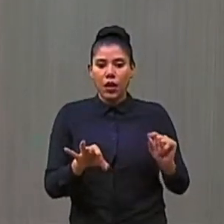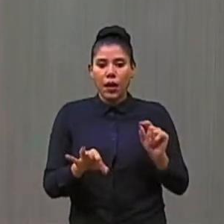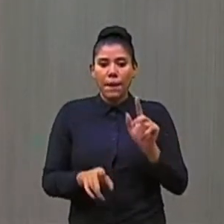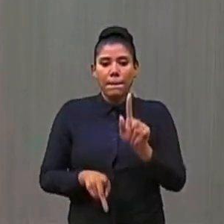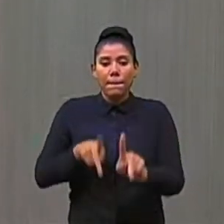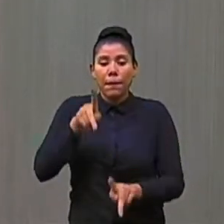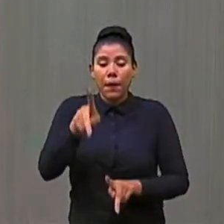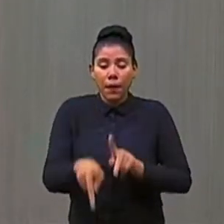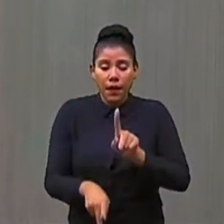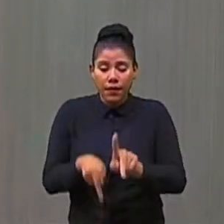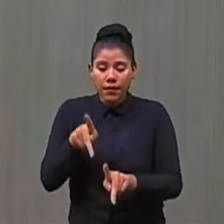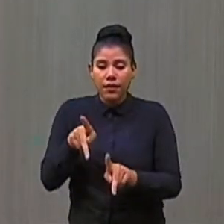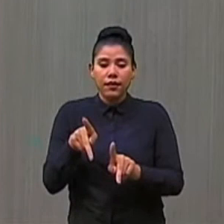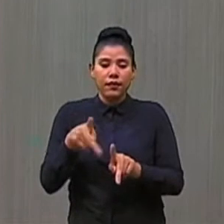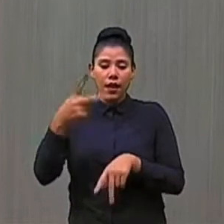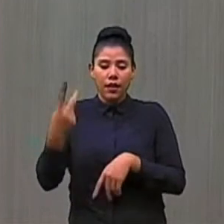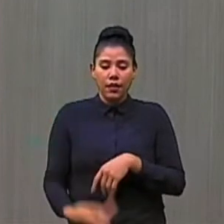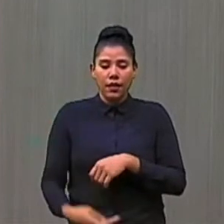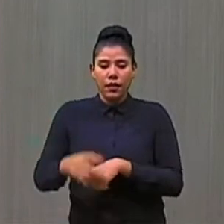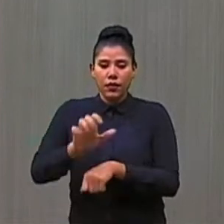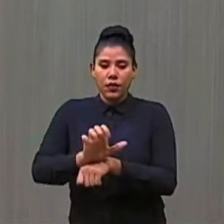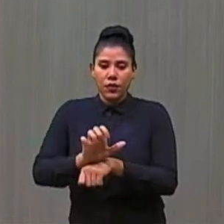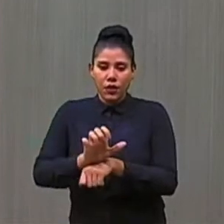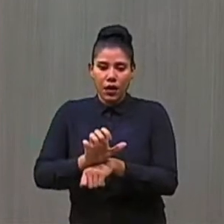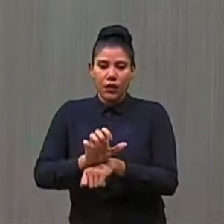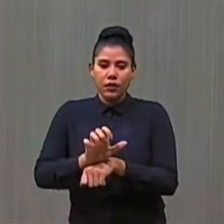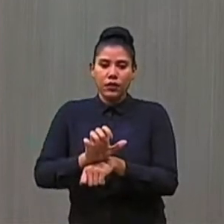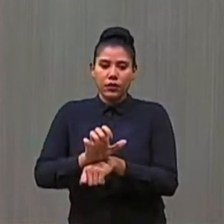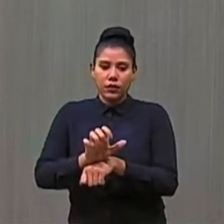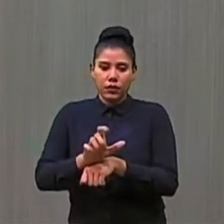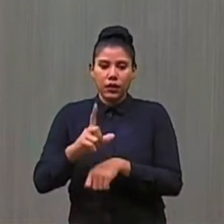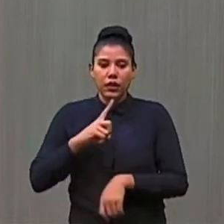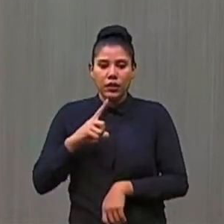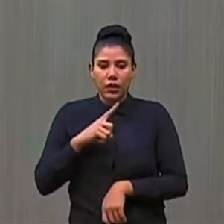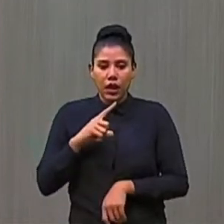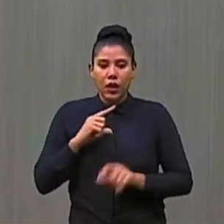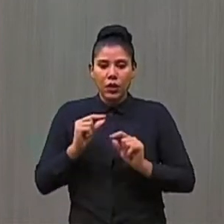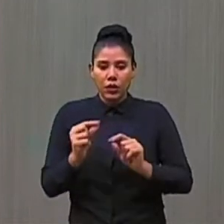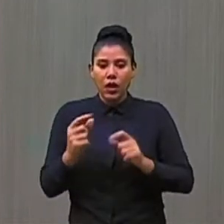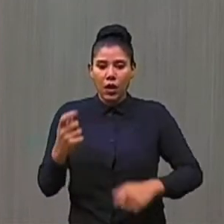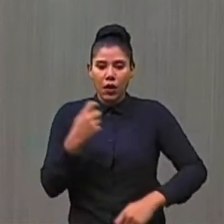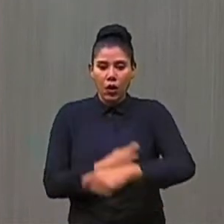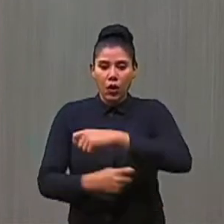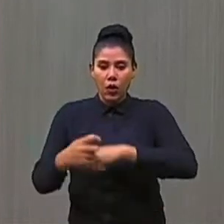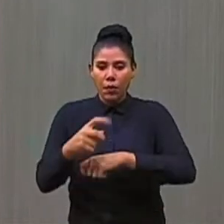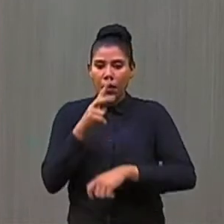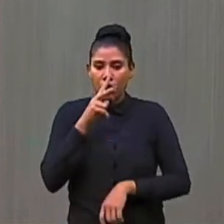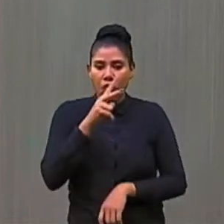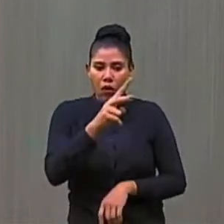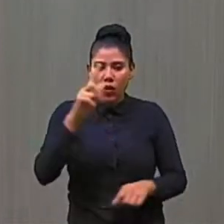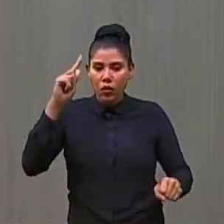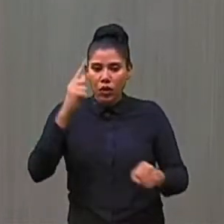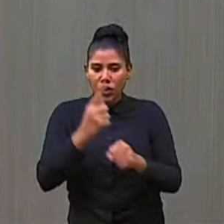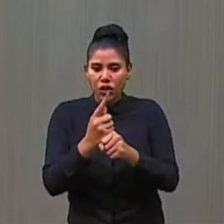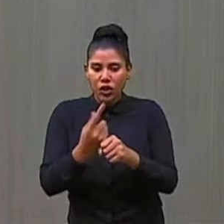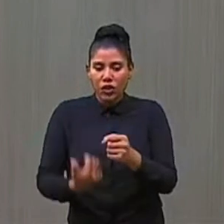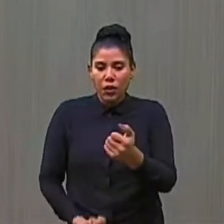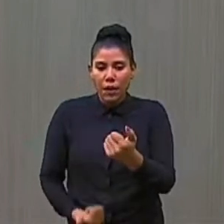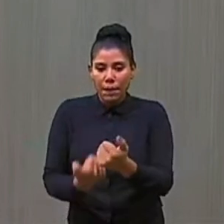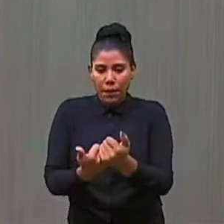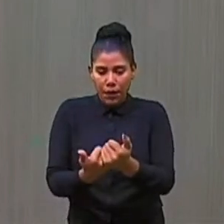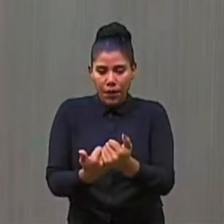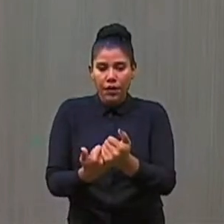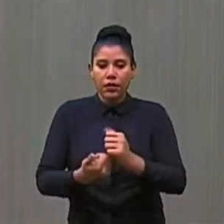população do nosso Estado e tendo uma economia forte, uma gestão que apoia